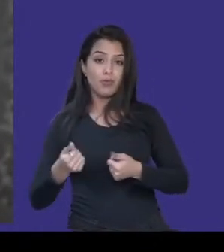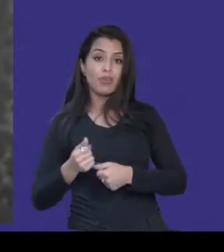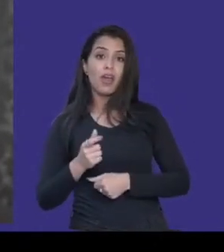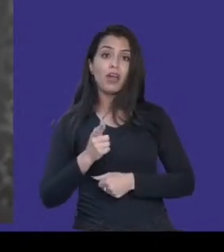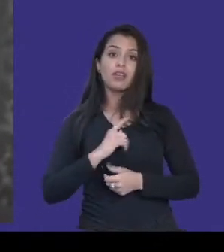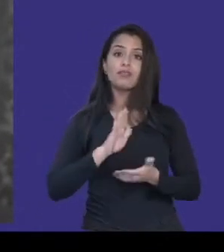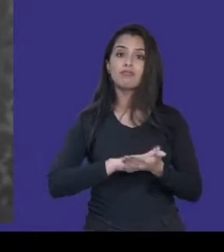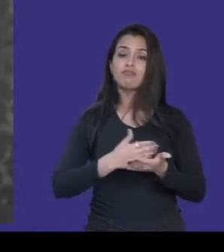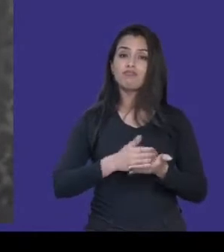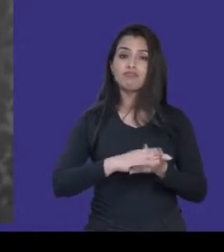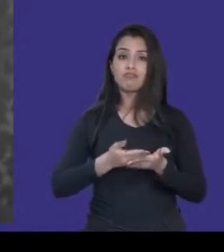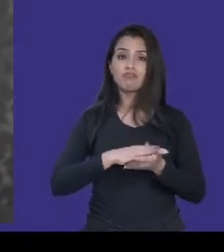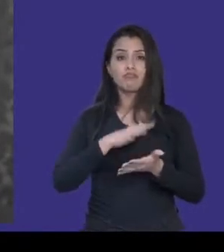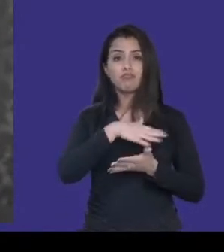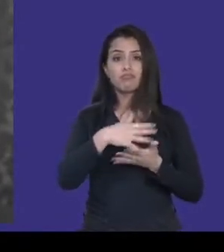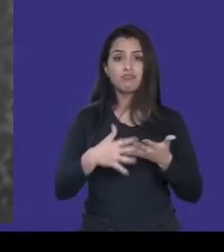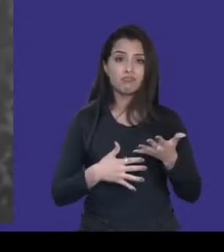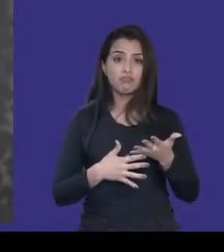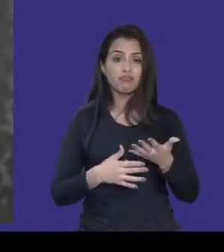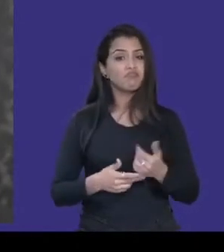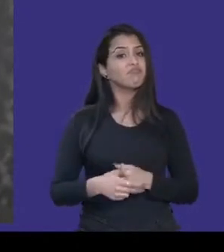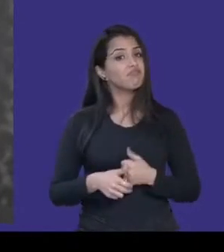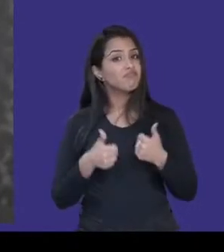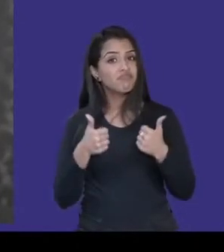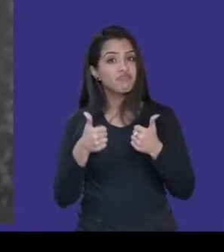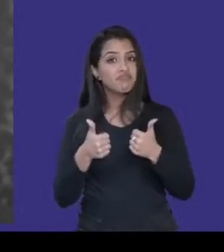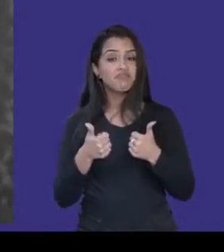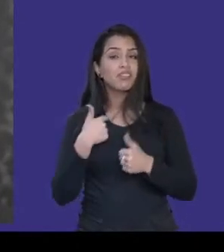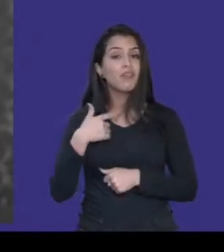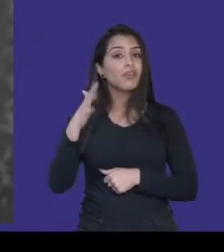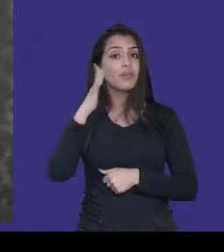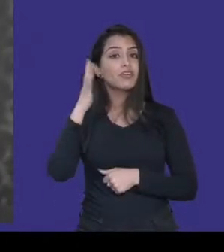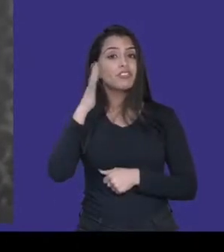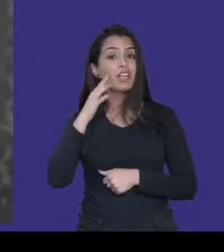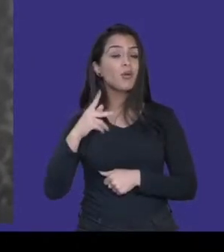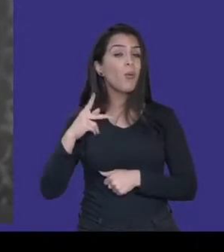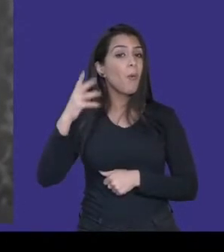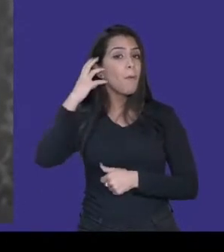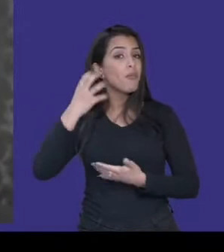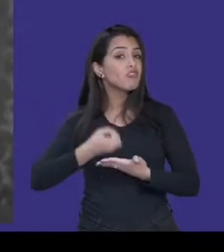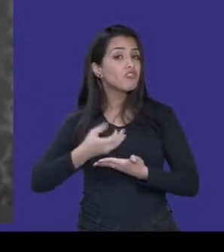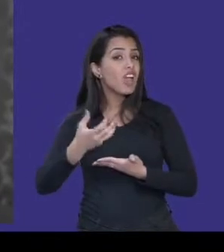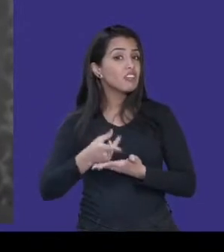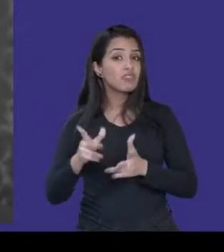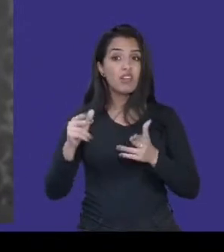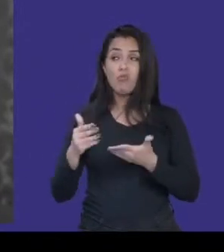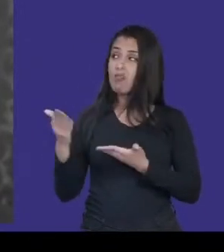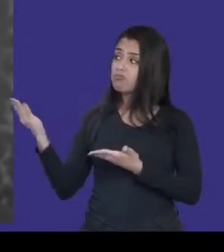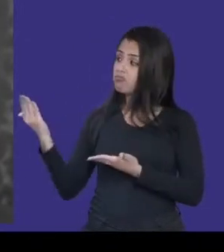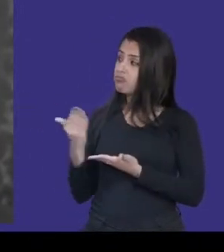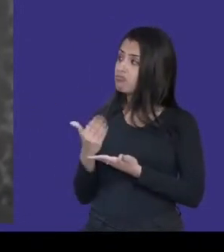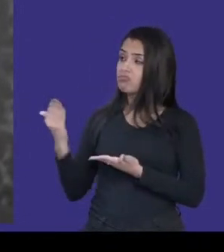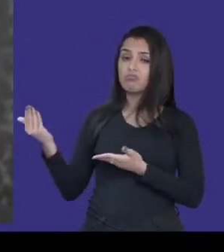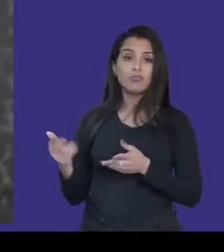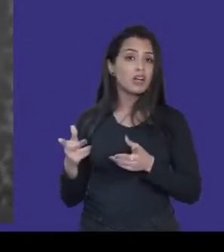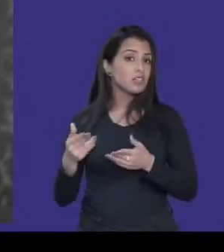tradução em libras em tela cheia. E achei exatamente o que eu imagino para um bom podcast usando esse recurso quando tem